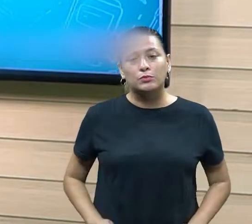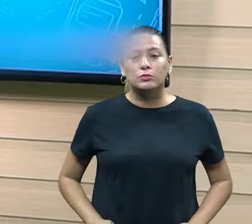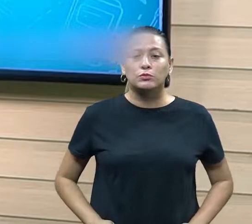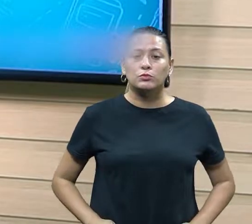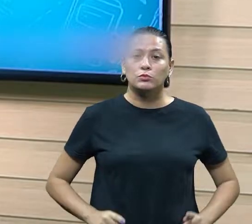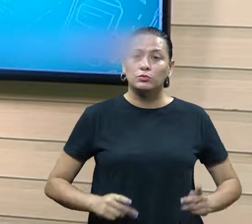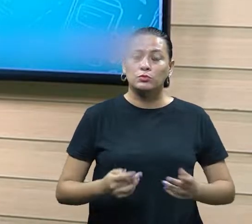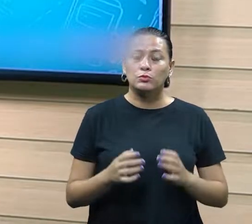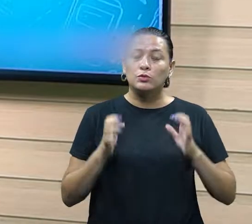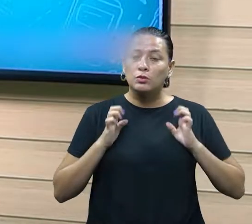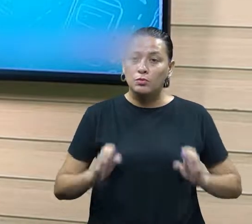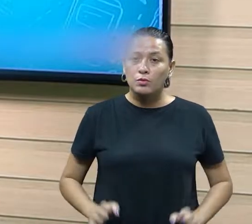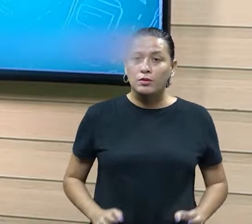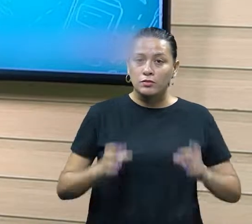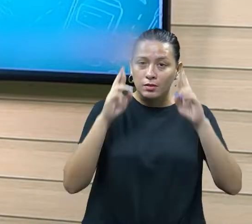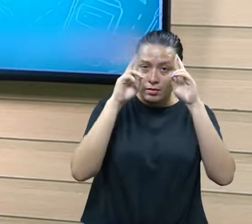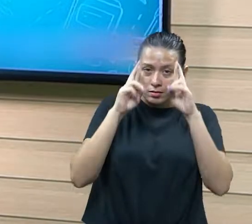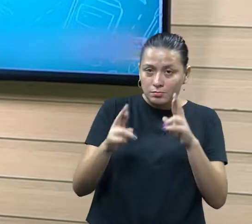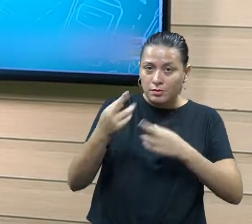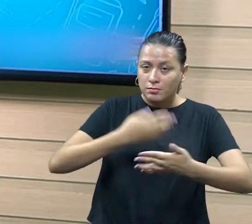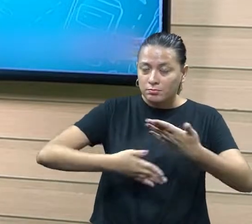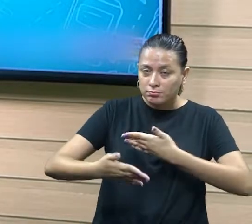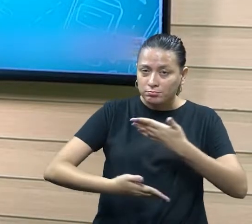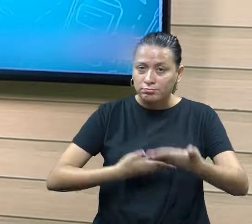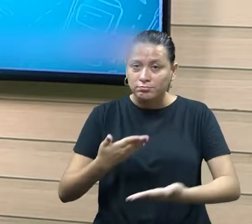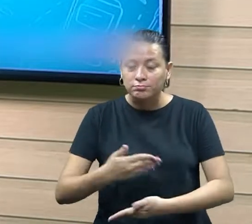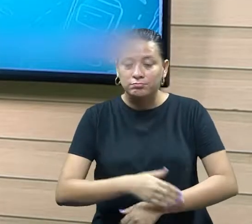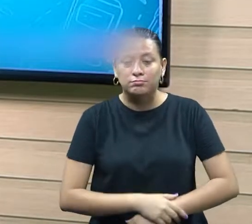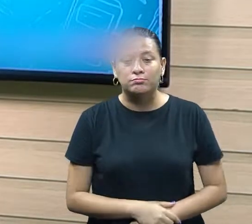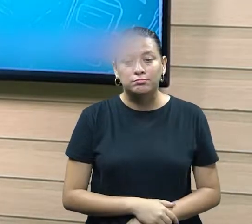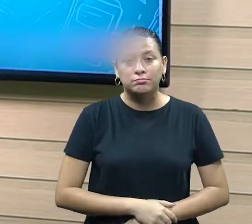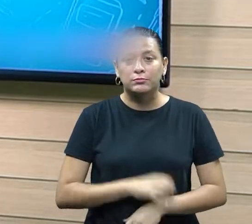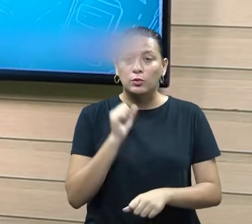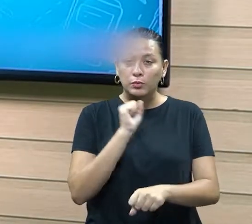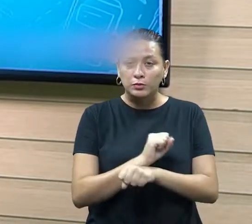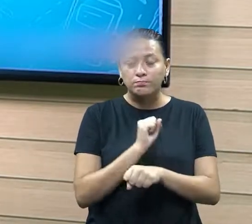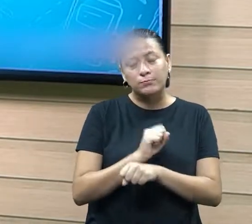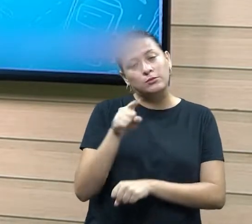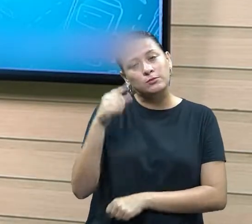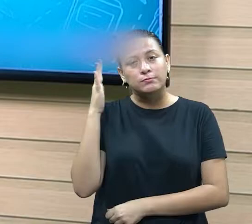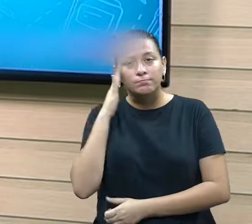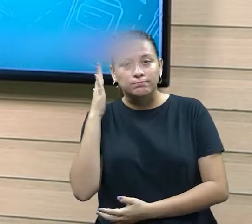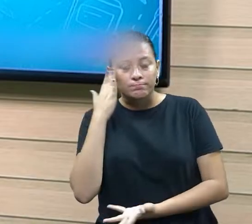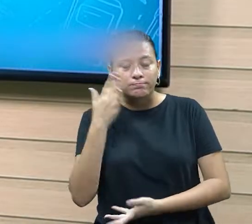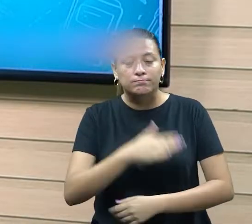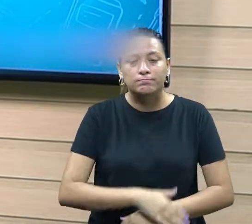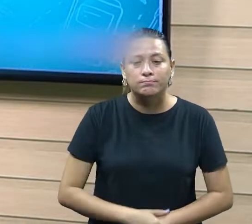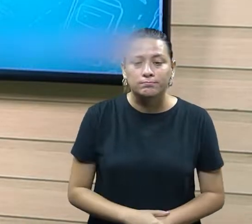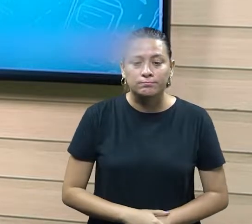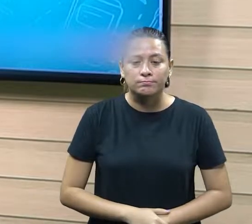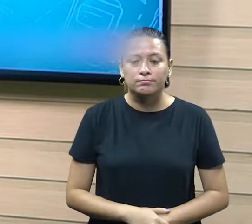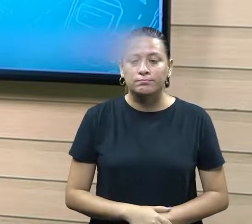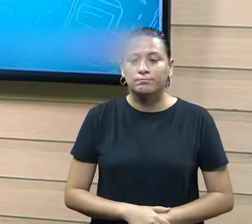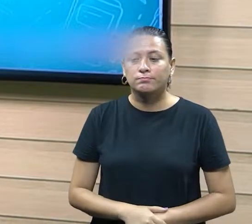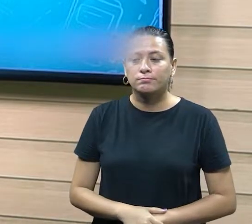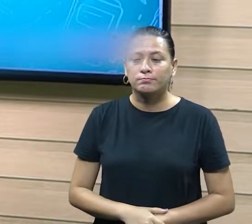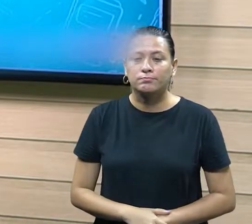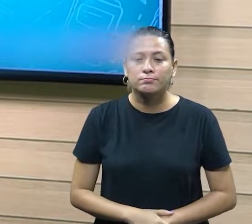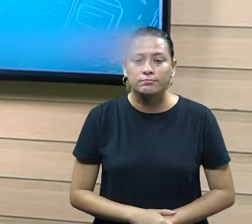comportar de forma bastante ética, se respeitando e respeitando o outro. Espero que vocês estejam compreendidos, que vocês tenham dito,